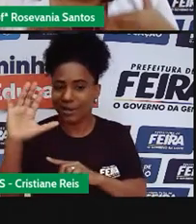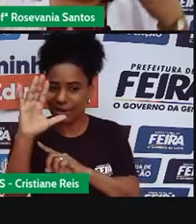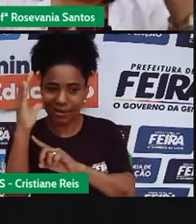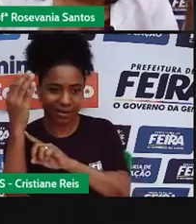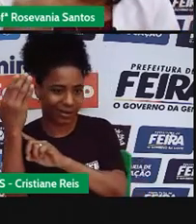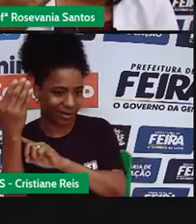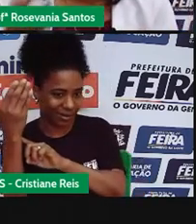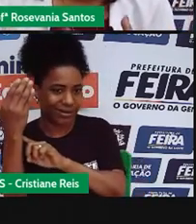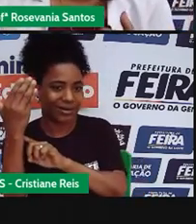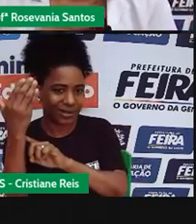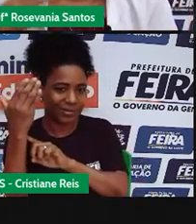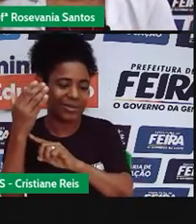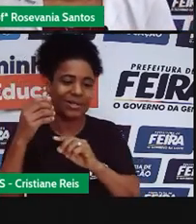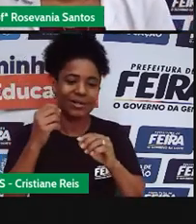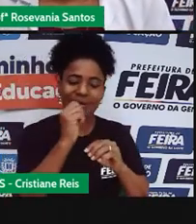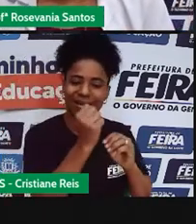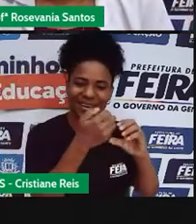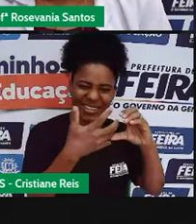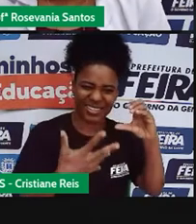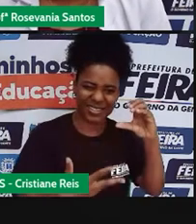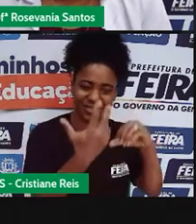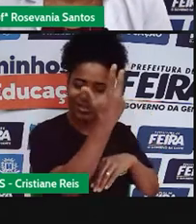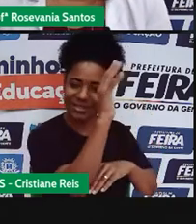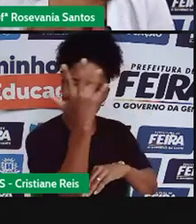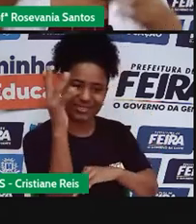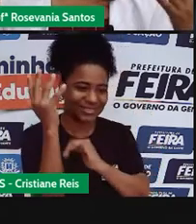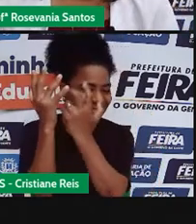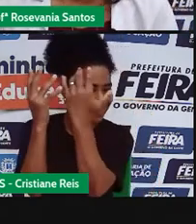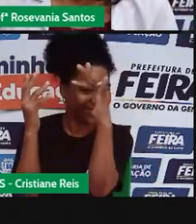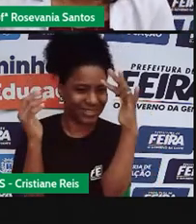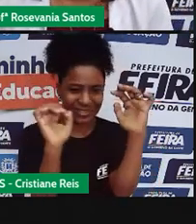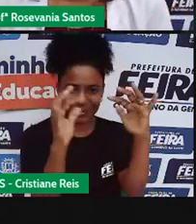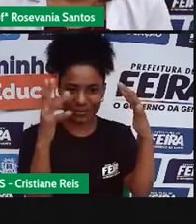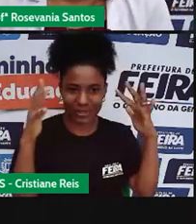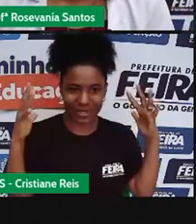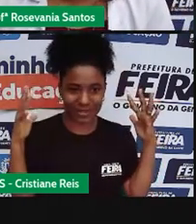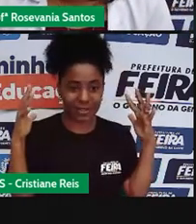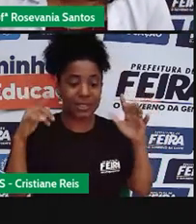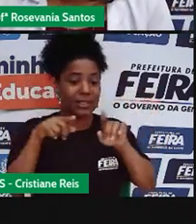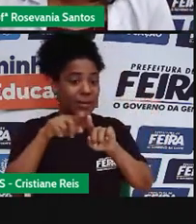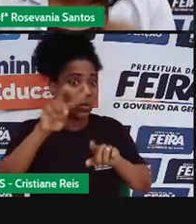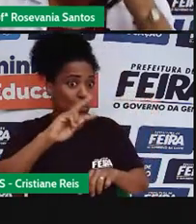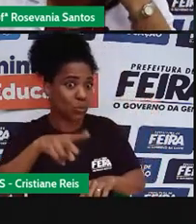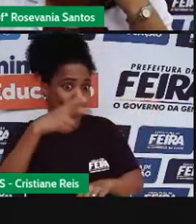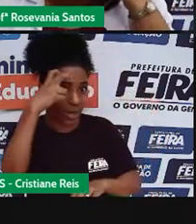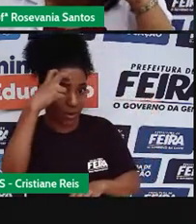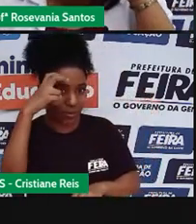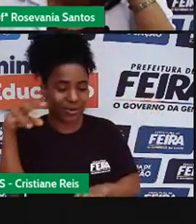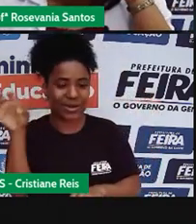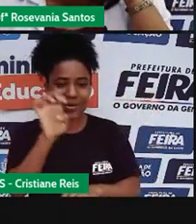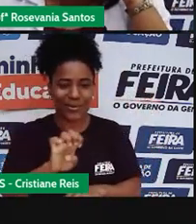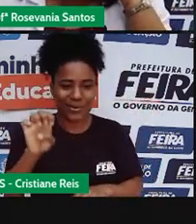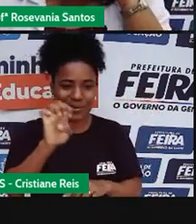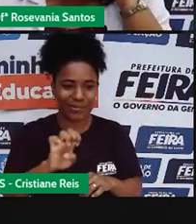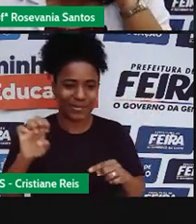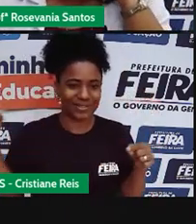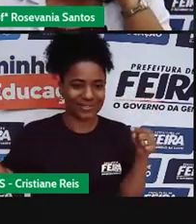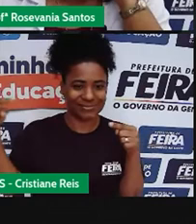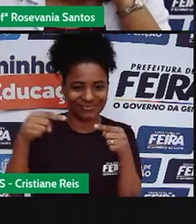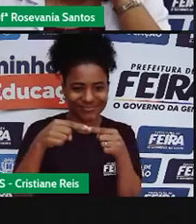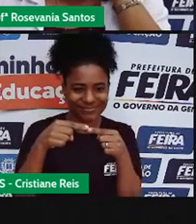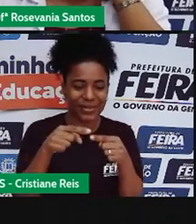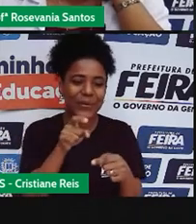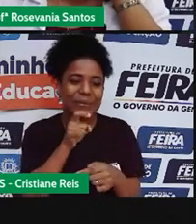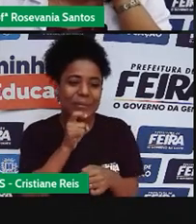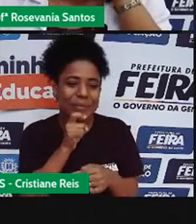conjuntou aspectos naturais, conhecidos aspectos culturais e formamos essa região aí. Agora eu vou ver o o textinho diz